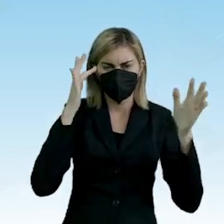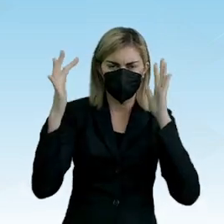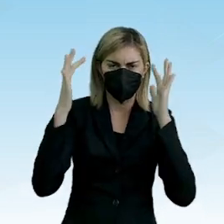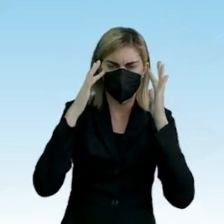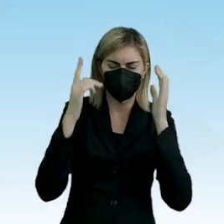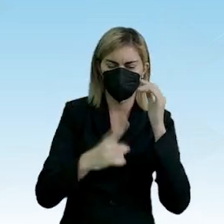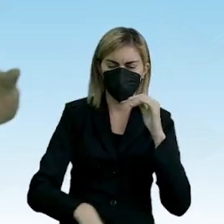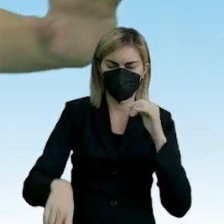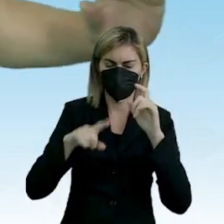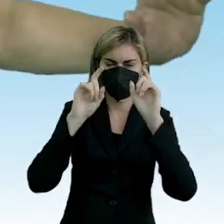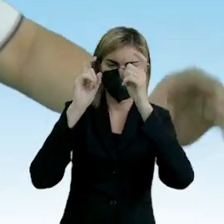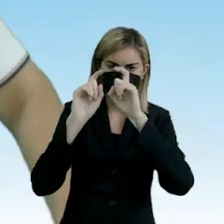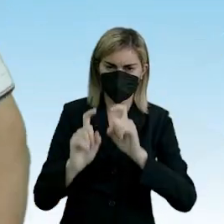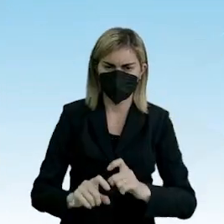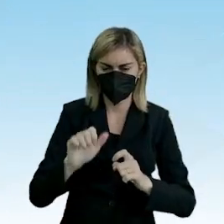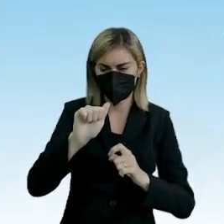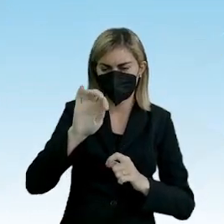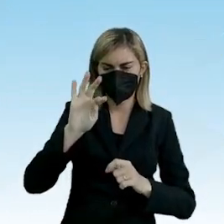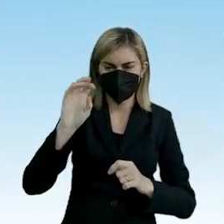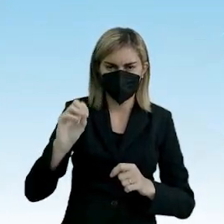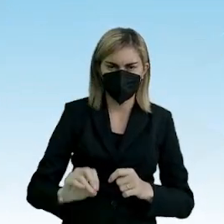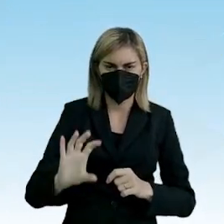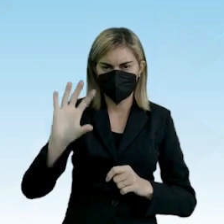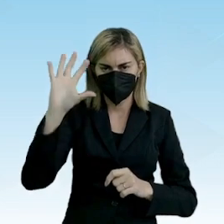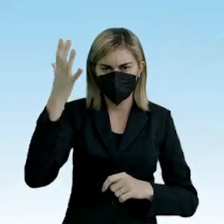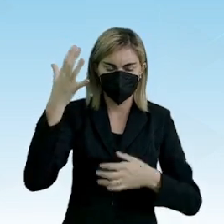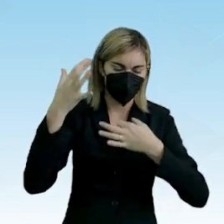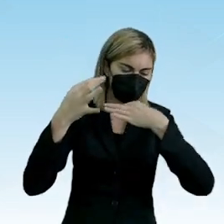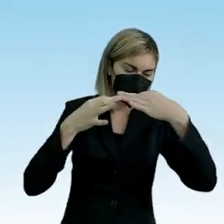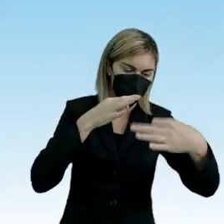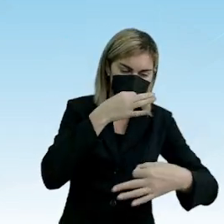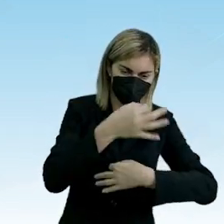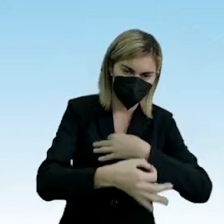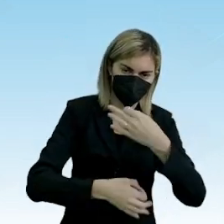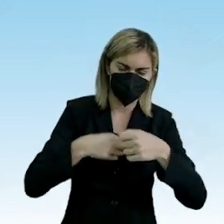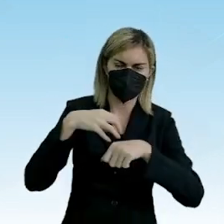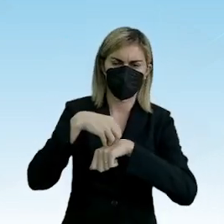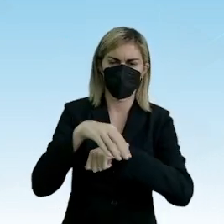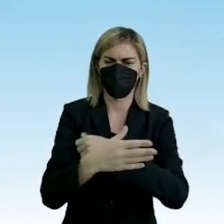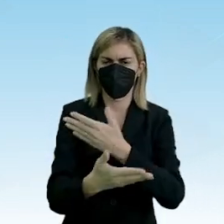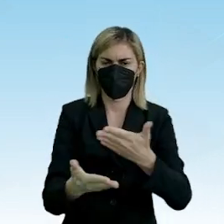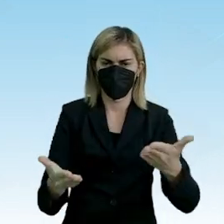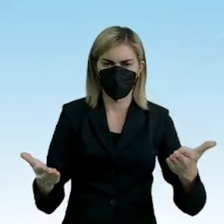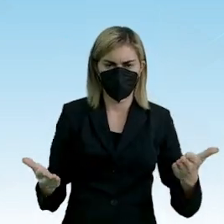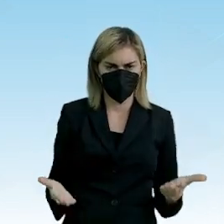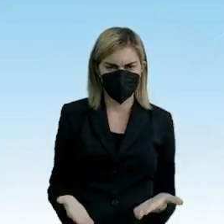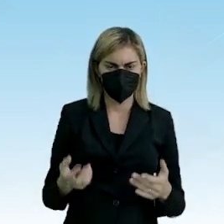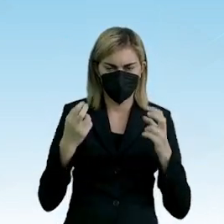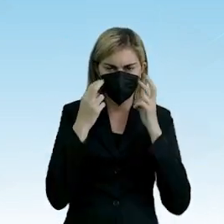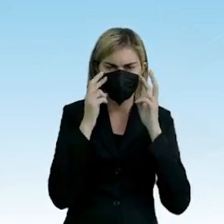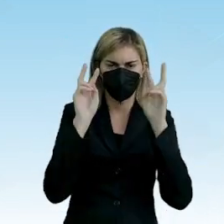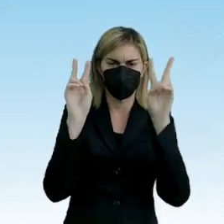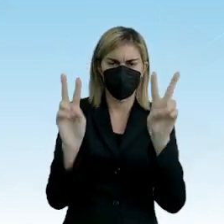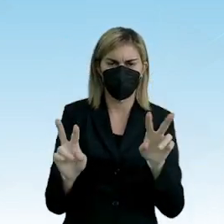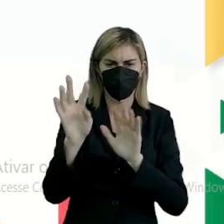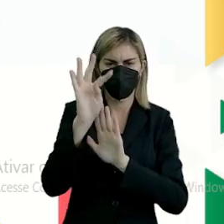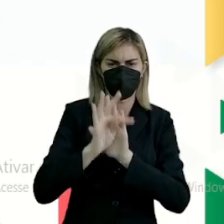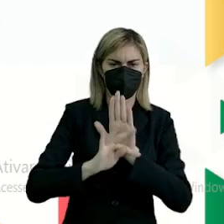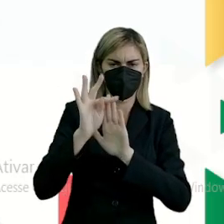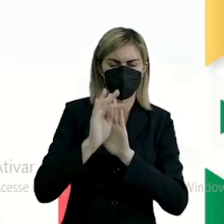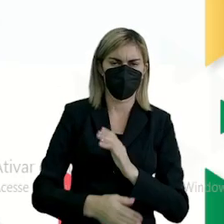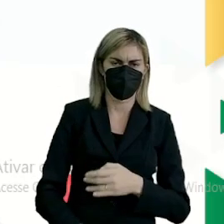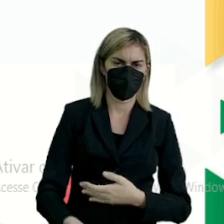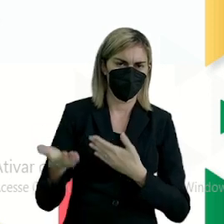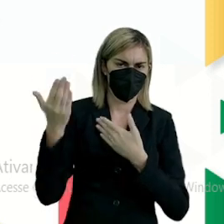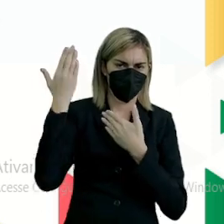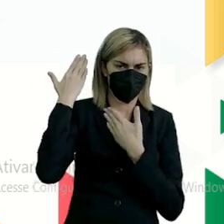para nós discutirmos o que é um fato e o que é uma opinião. Trago logo para vocês, olhem só o texto. Acompanhem